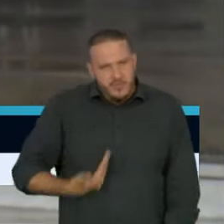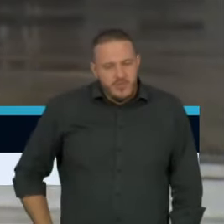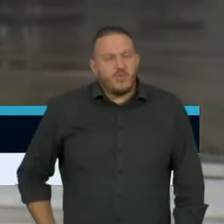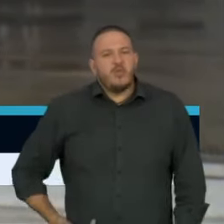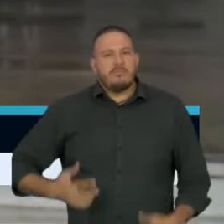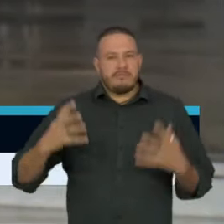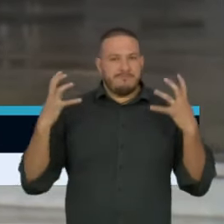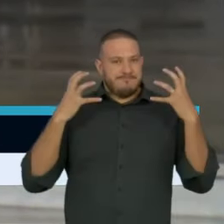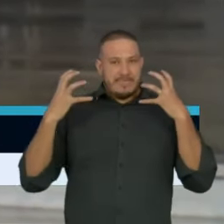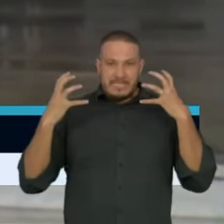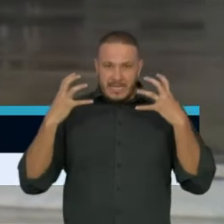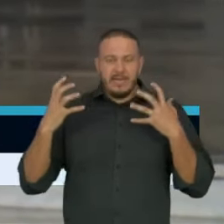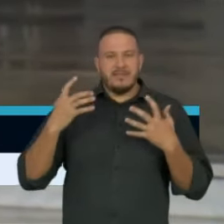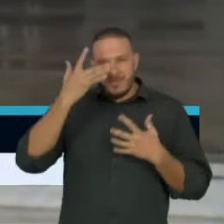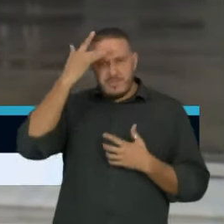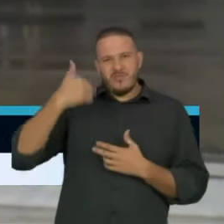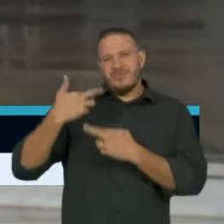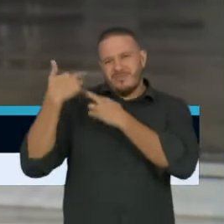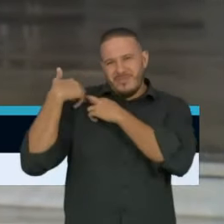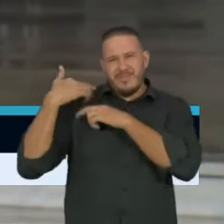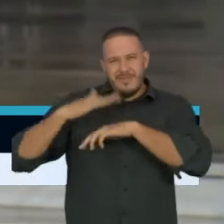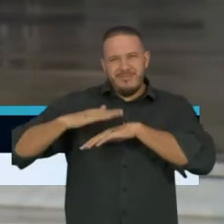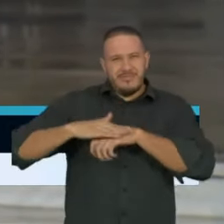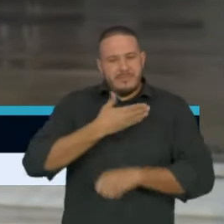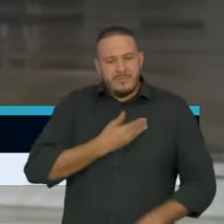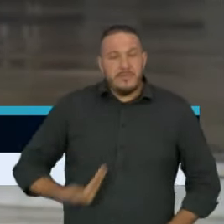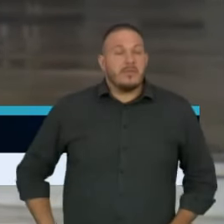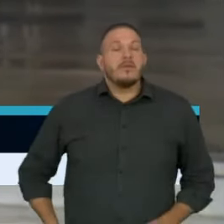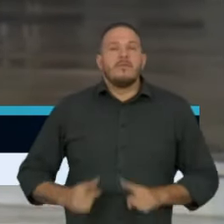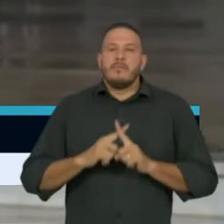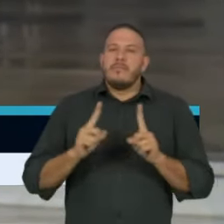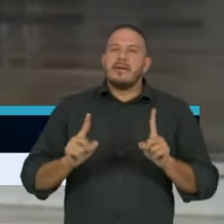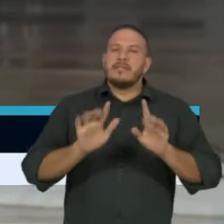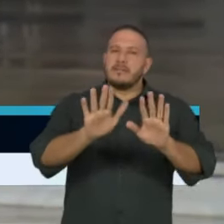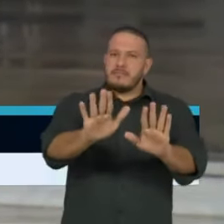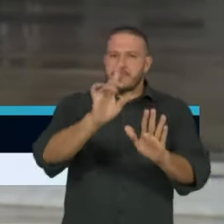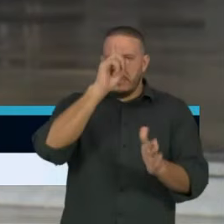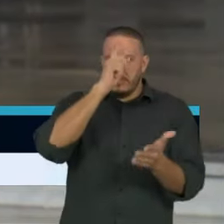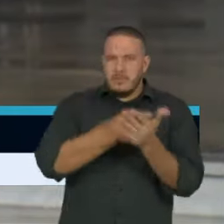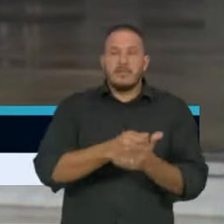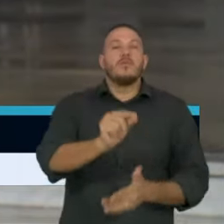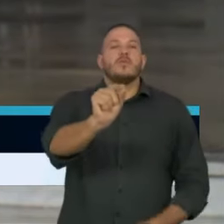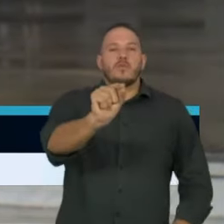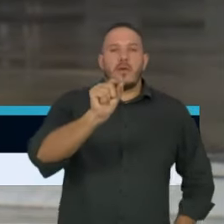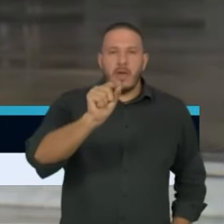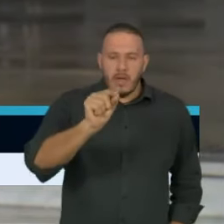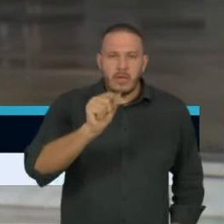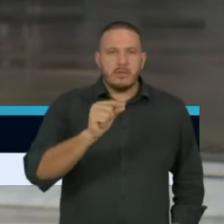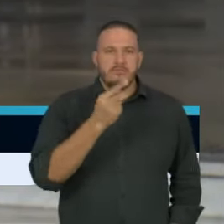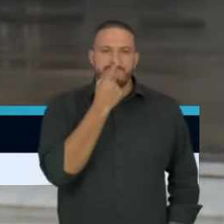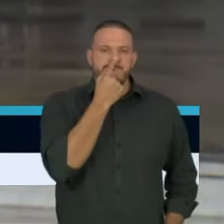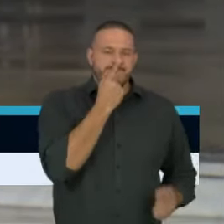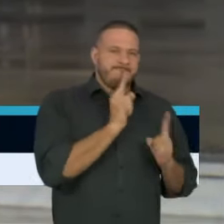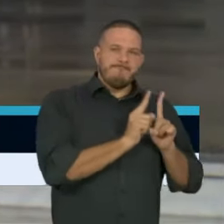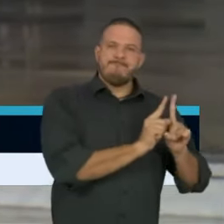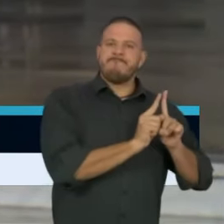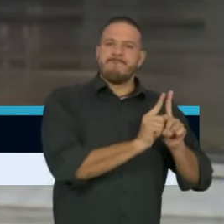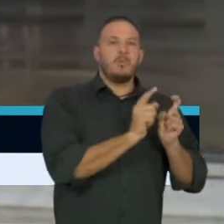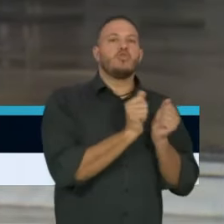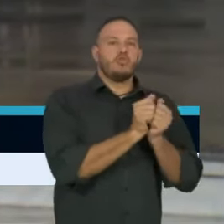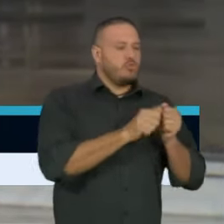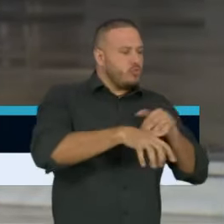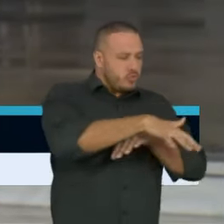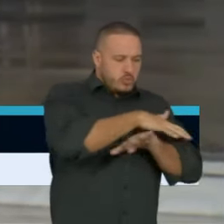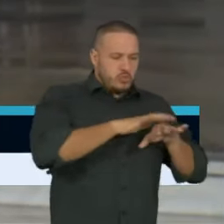Mas o que dá tranquilidade para a gente poder decidir é saber que estamos ao lado da ciência, saber que estamos ao